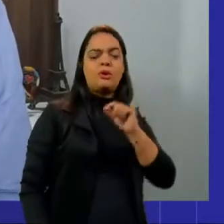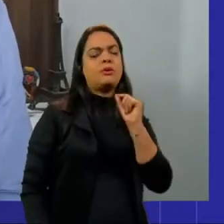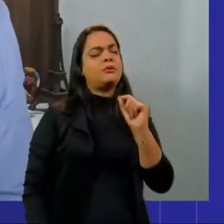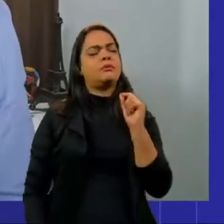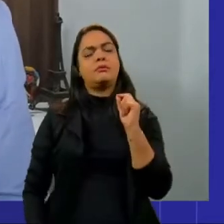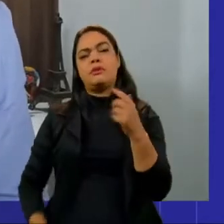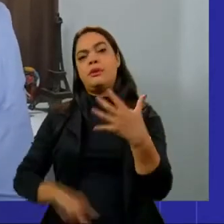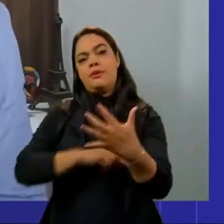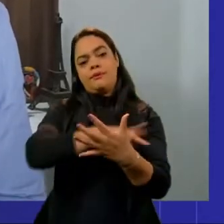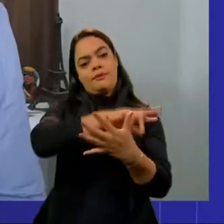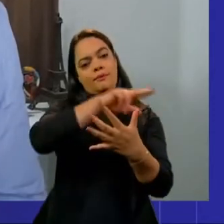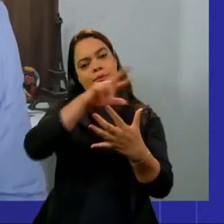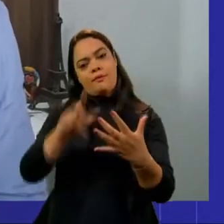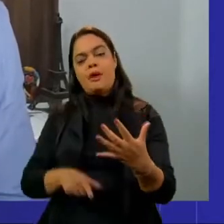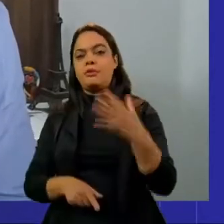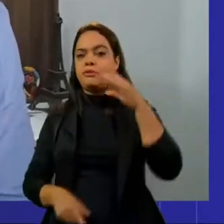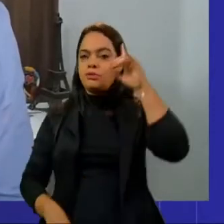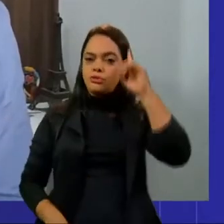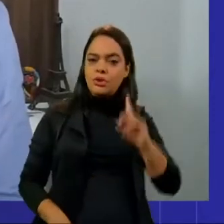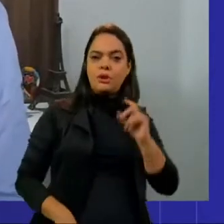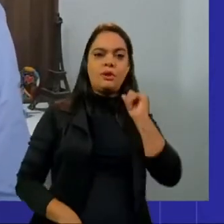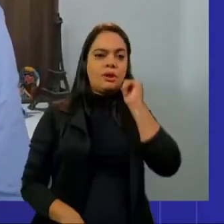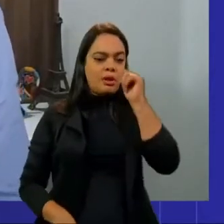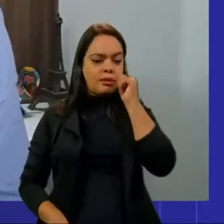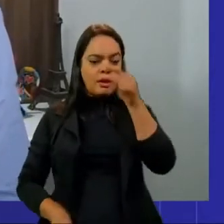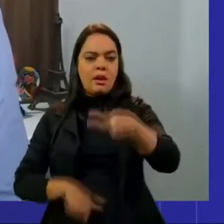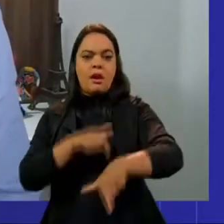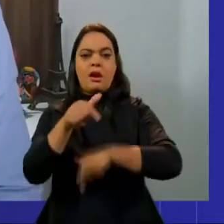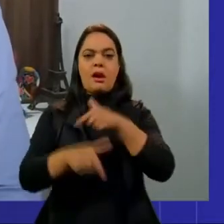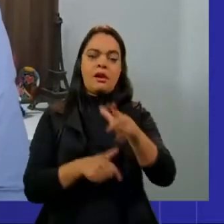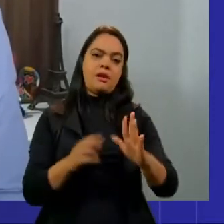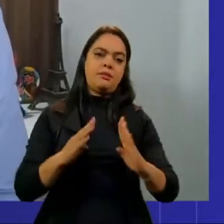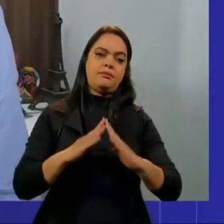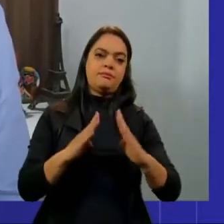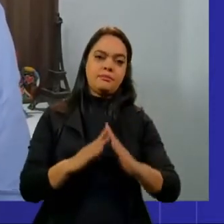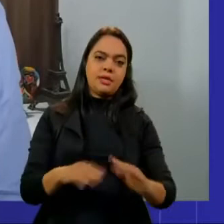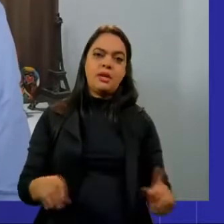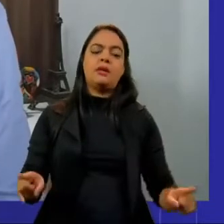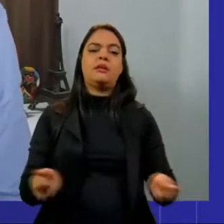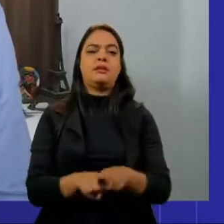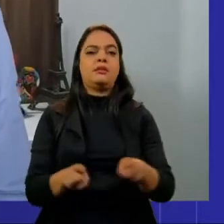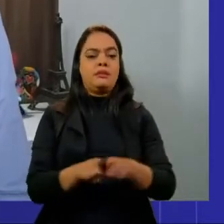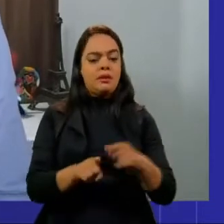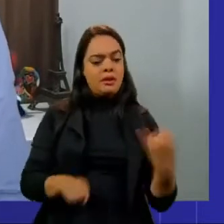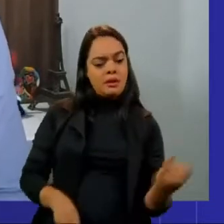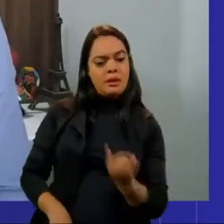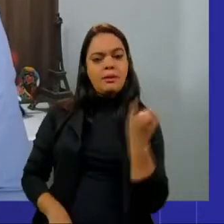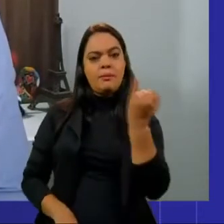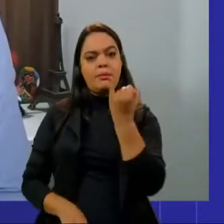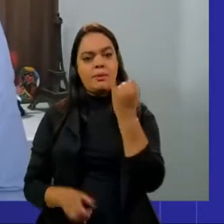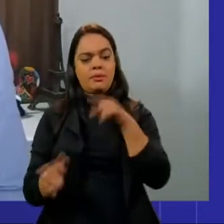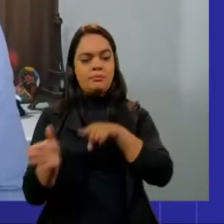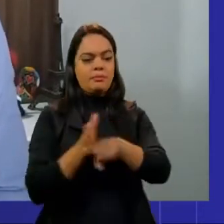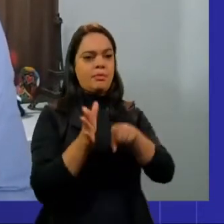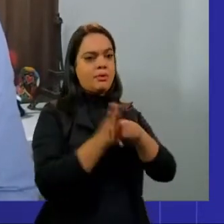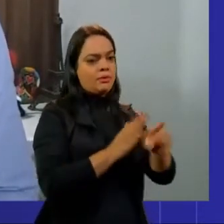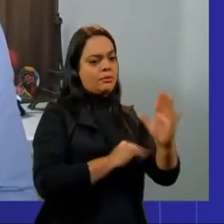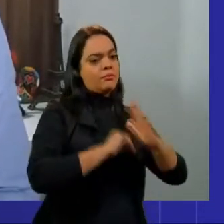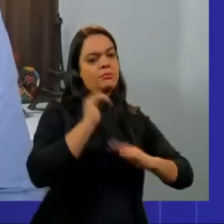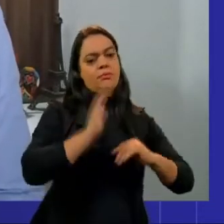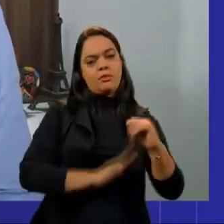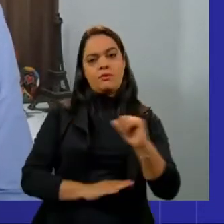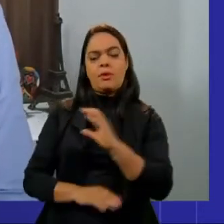diversos direitos às trabalhadoras domésticas, mas é importante sempre consultar um profissional de